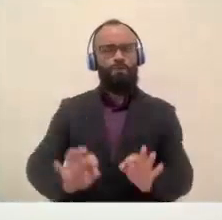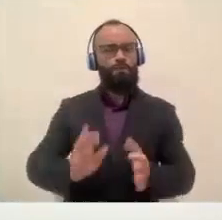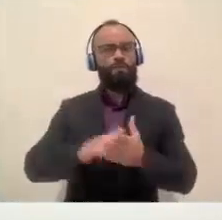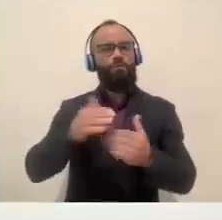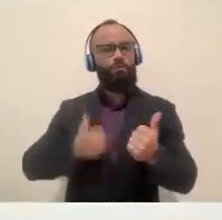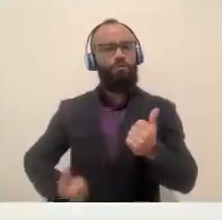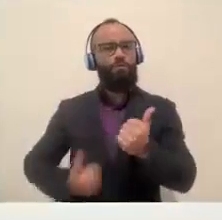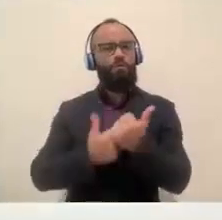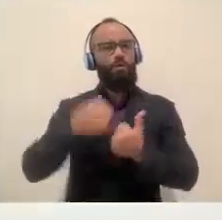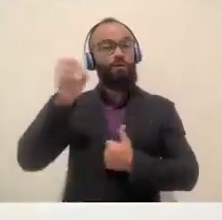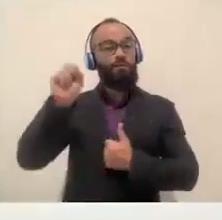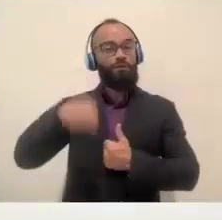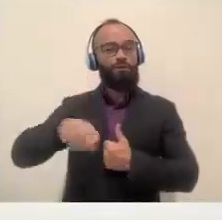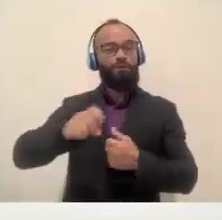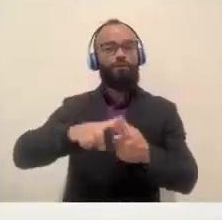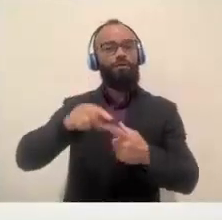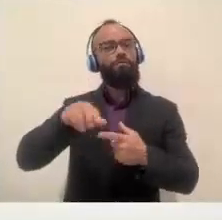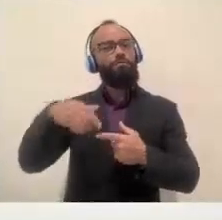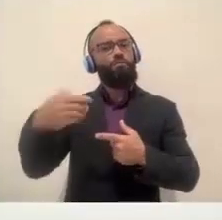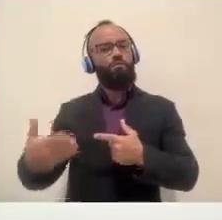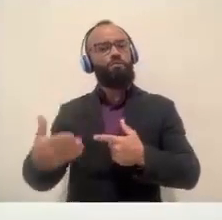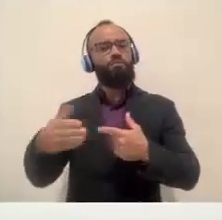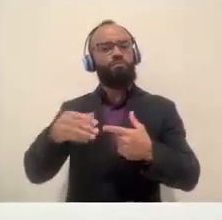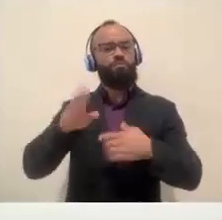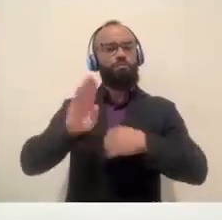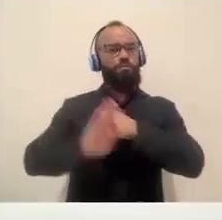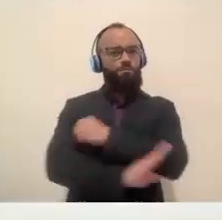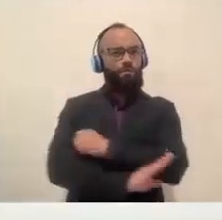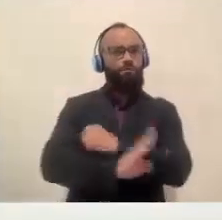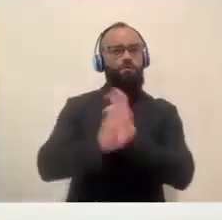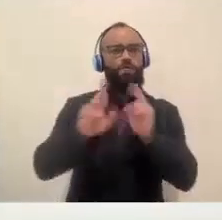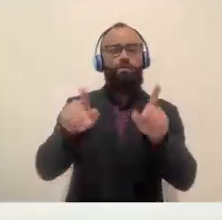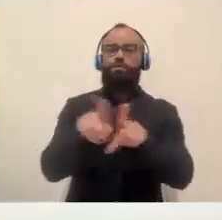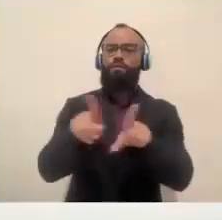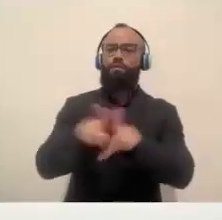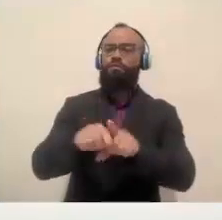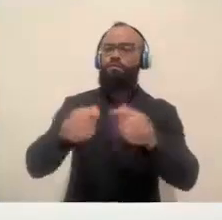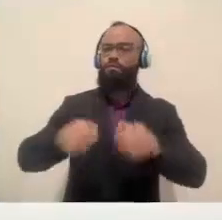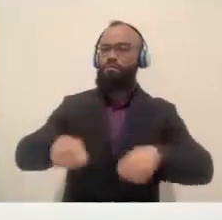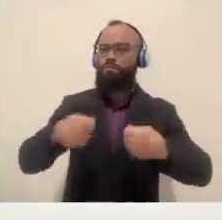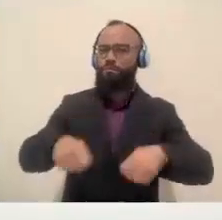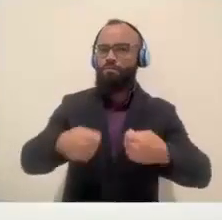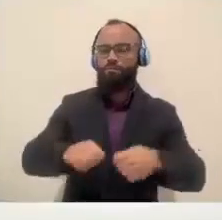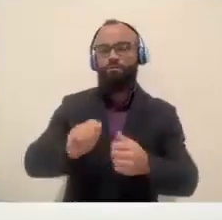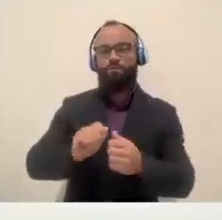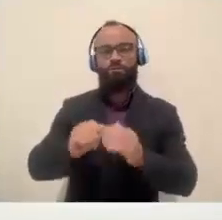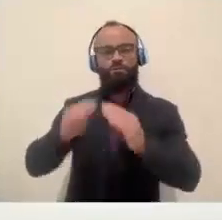também do fato de Biguassu necessitar urgentemente uma delegacia da mulher.